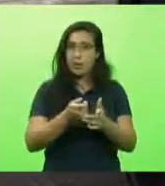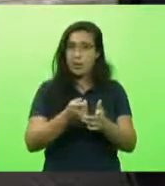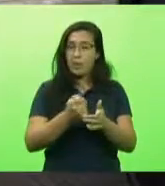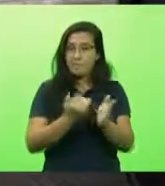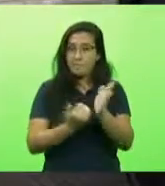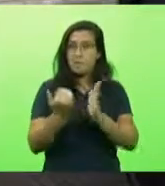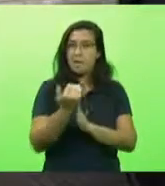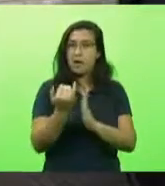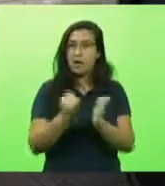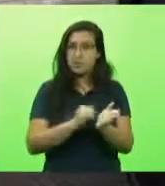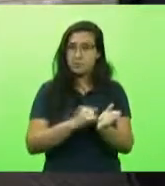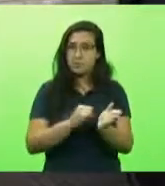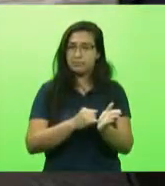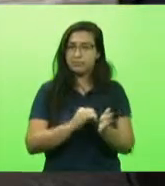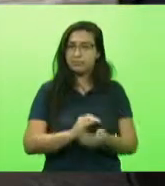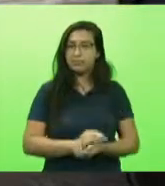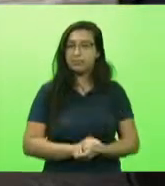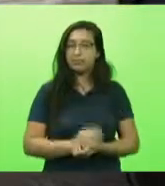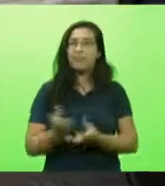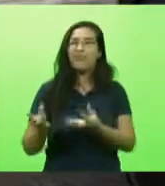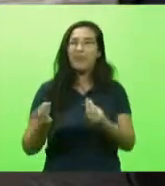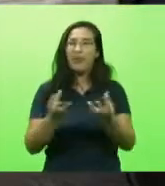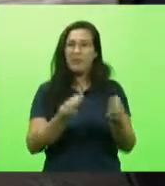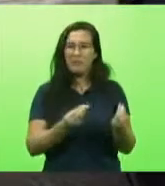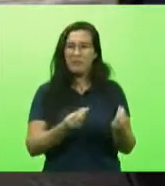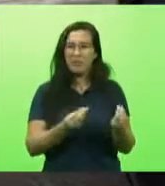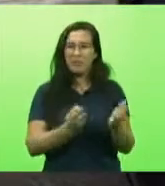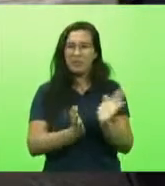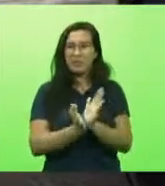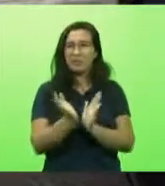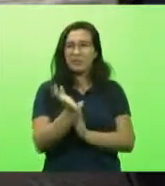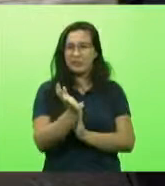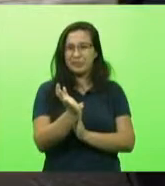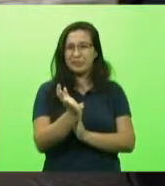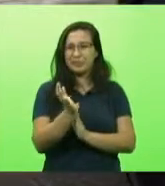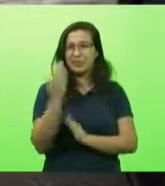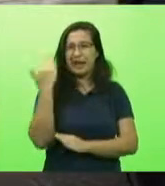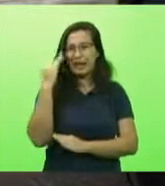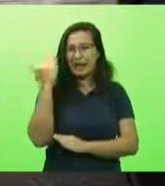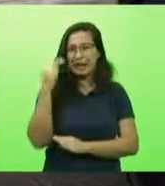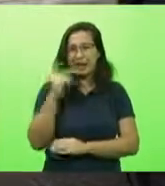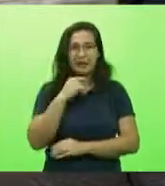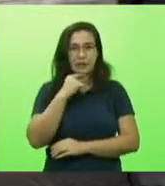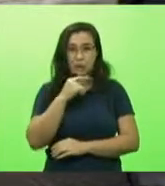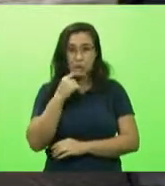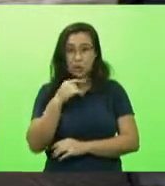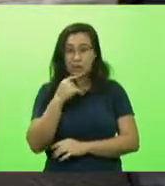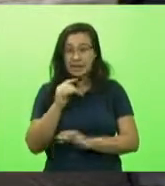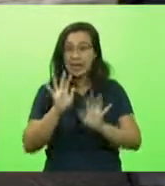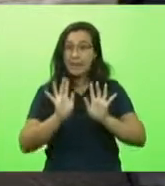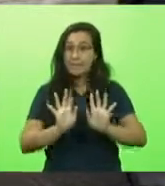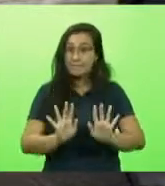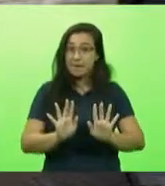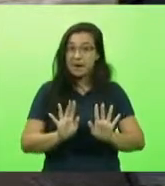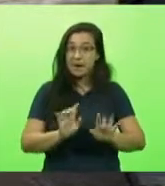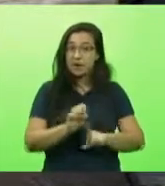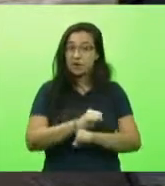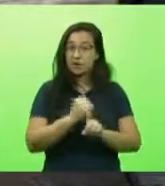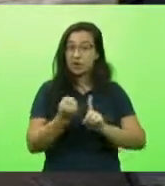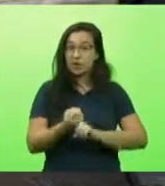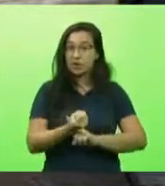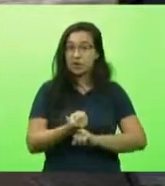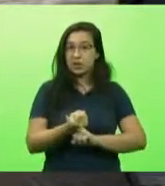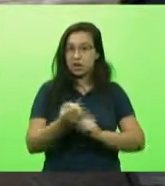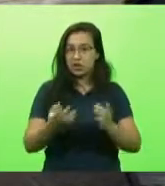sei que muitos burocratas têm dificuldade de entender isso, mas a sociedade não foi criada para sustentar o